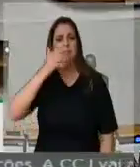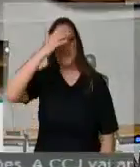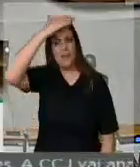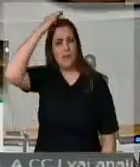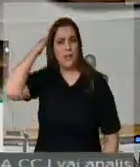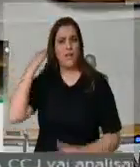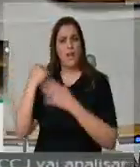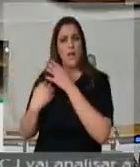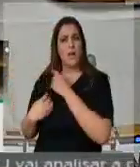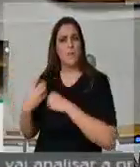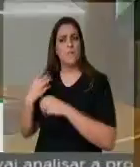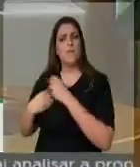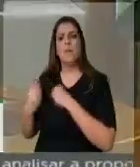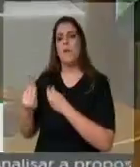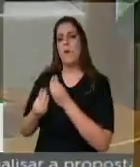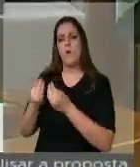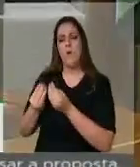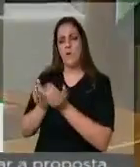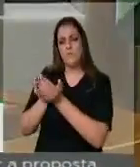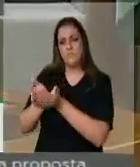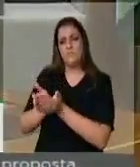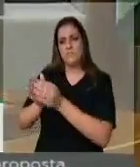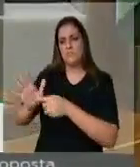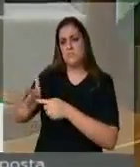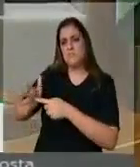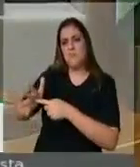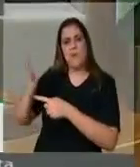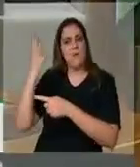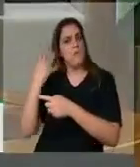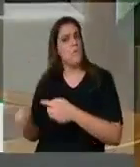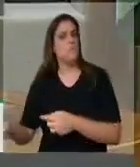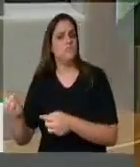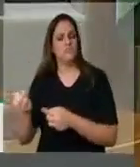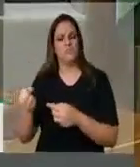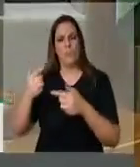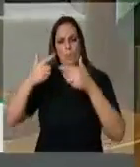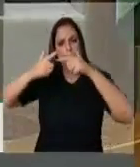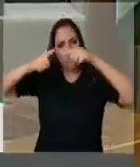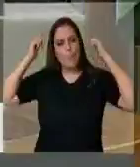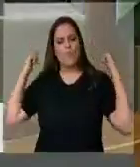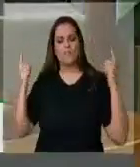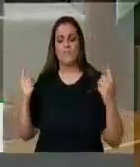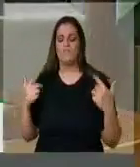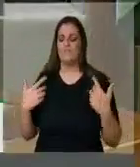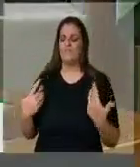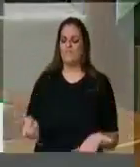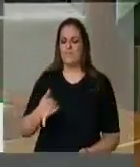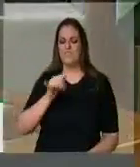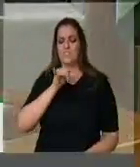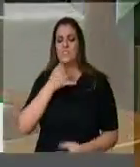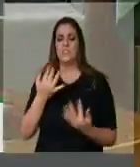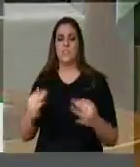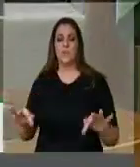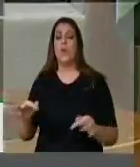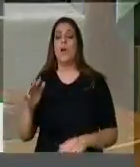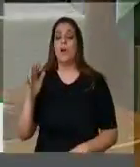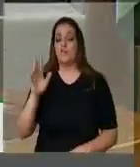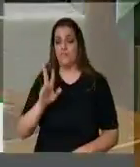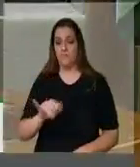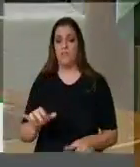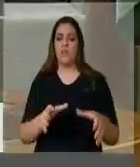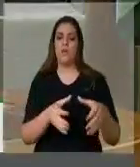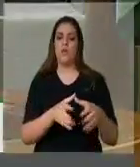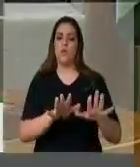muita dor. Logo mais, vamos debater medidas de prevenção na Comissão de Defesa dos Direitos da Mulher